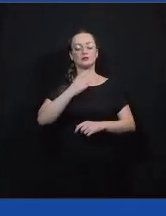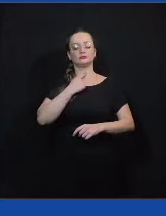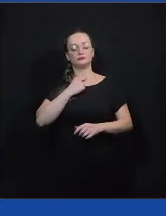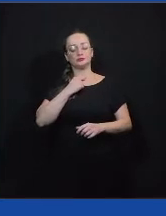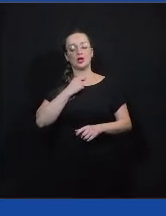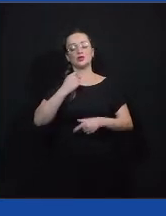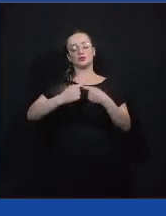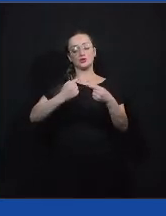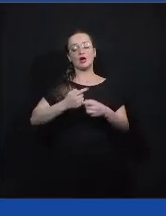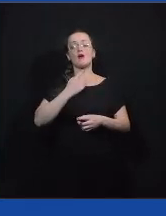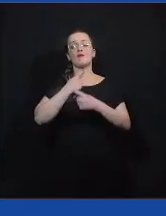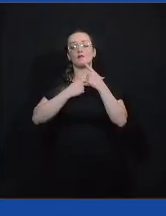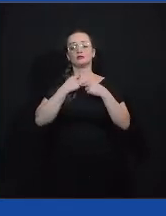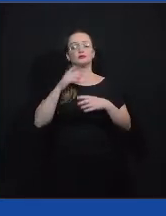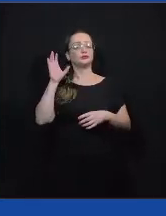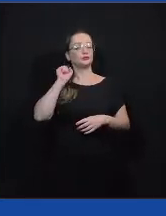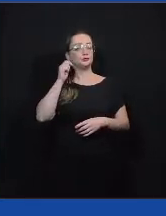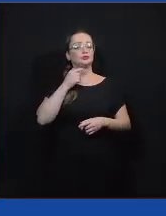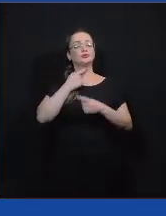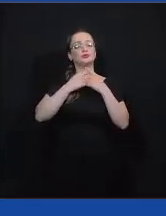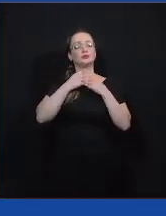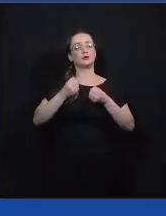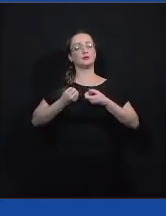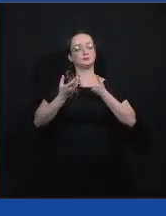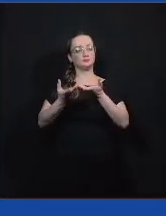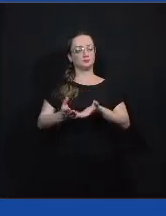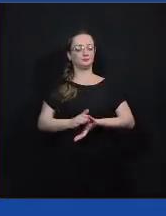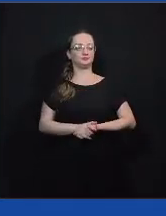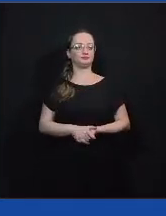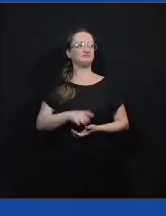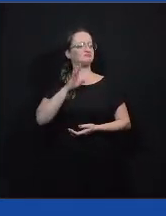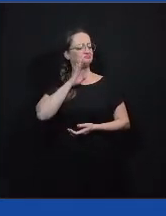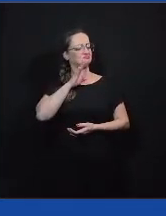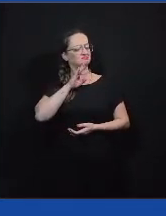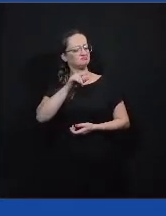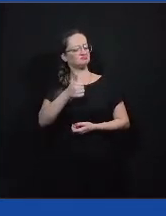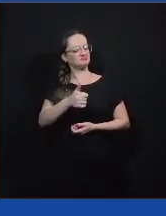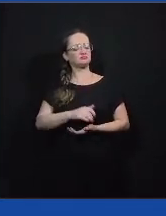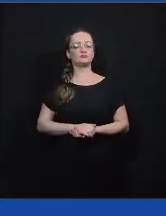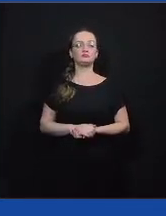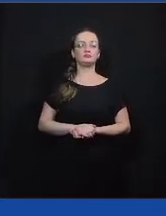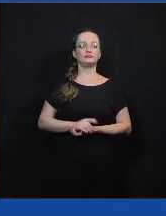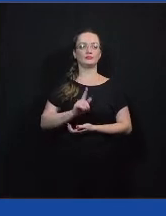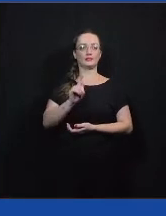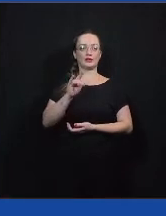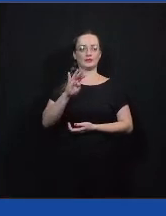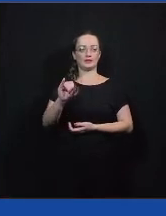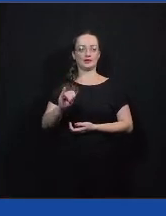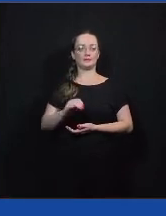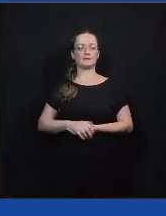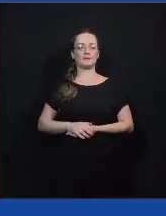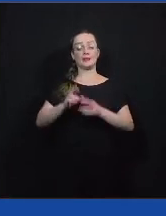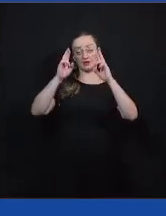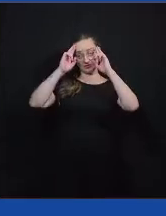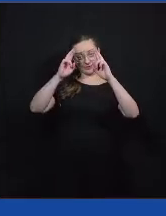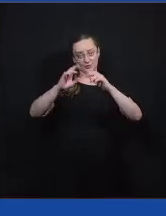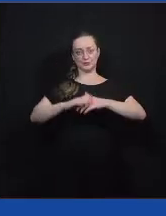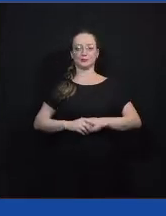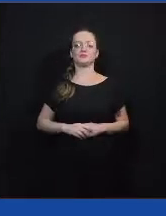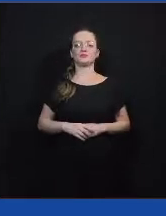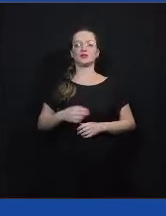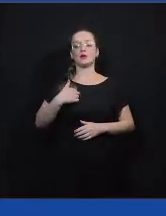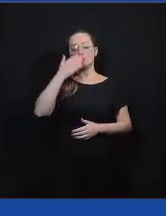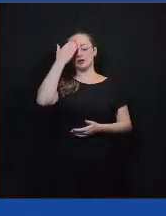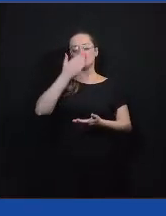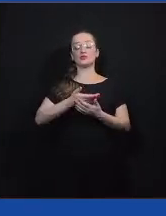Vontade, legal, Rafa. E você, Gaby? Respeito. Eu acho que é